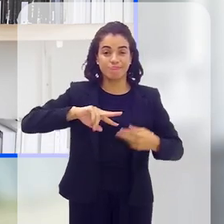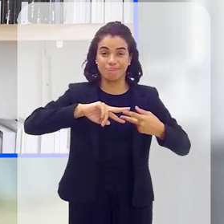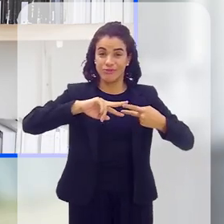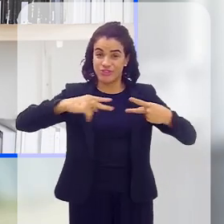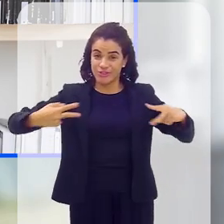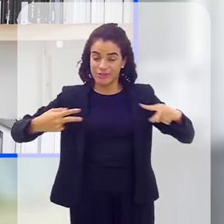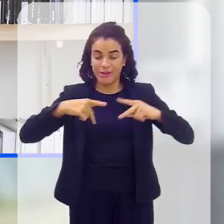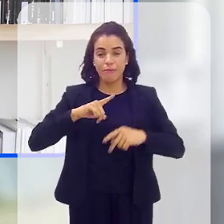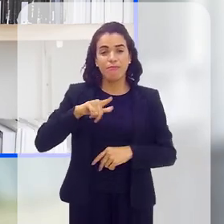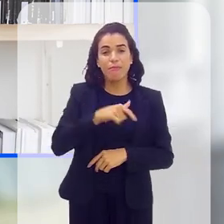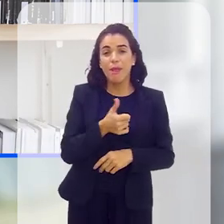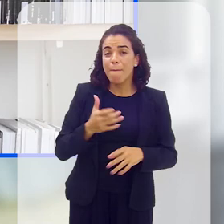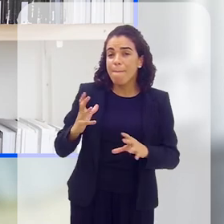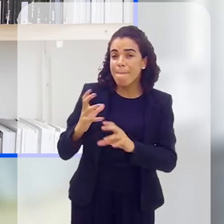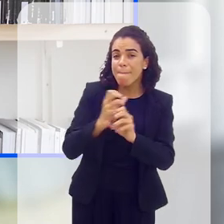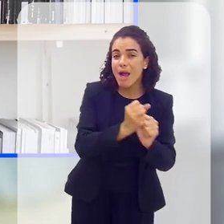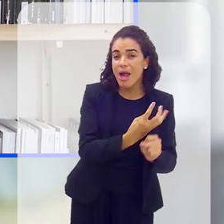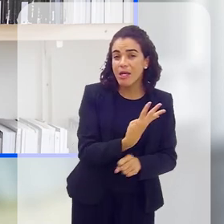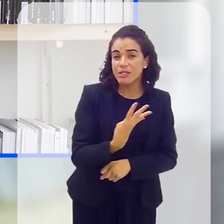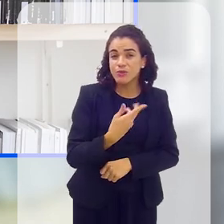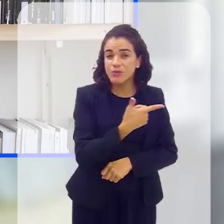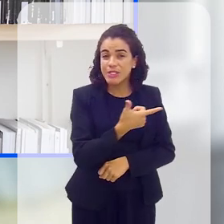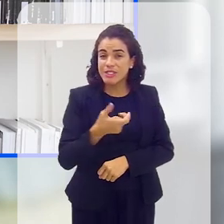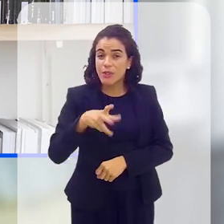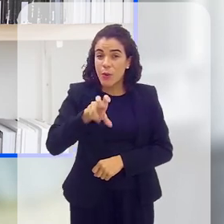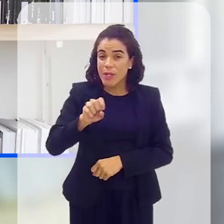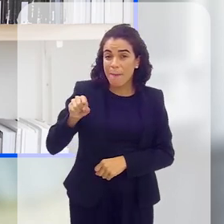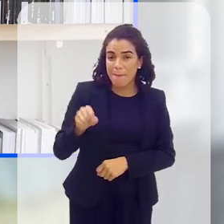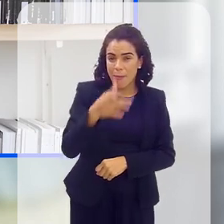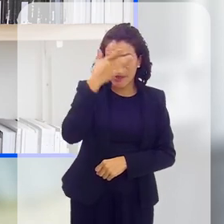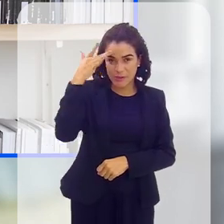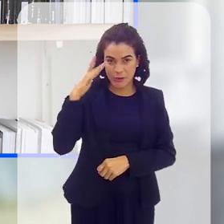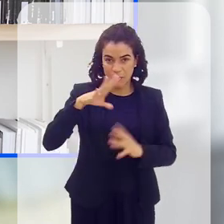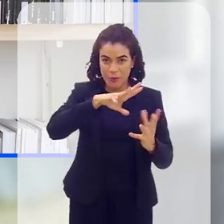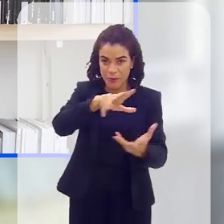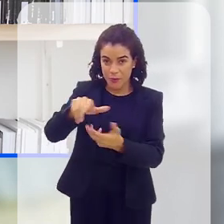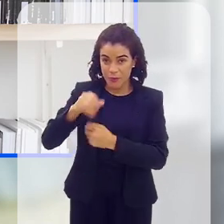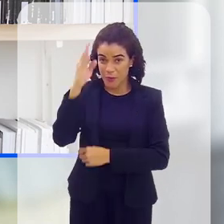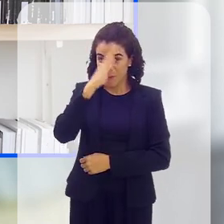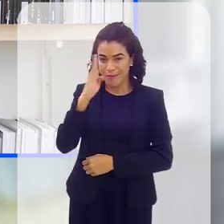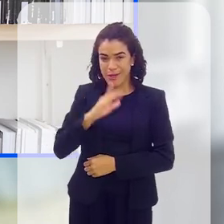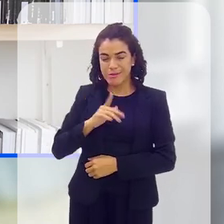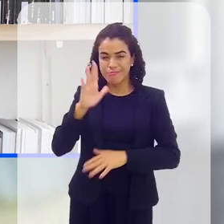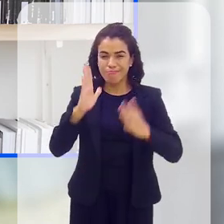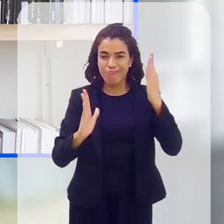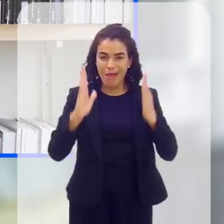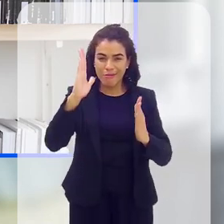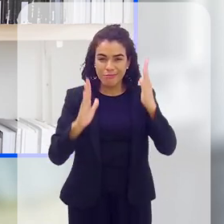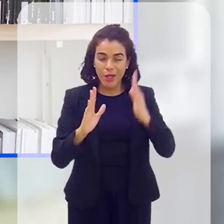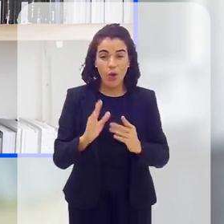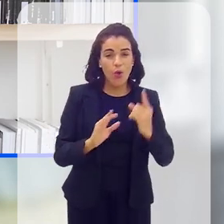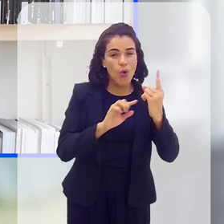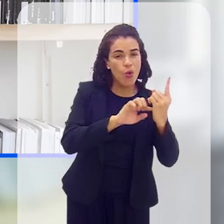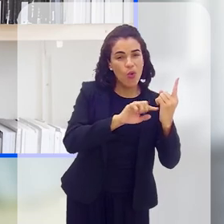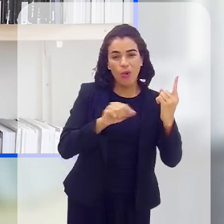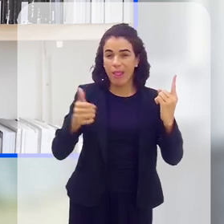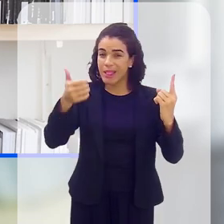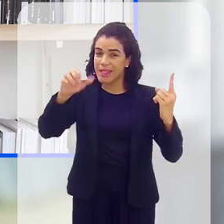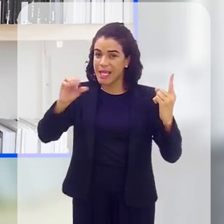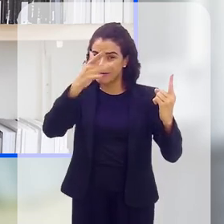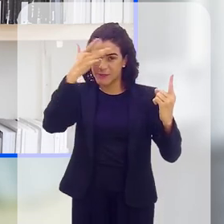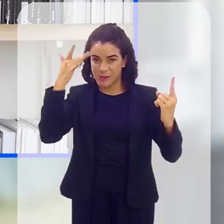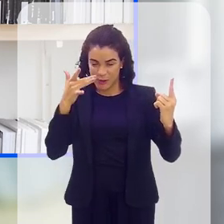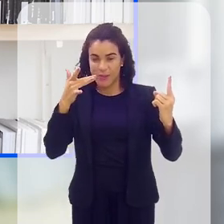mil pessoas no mundo e tem mais de 400 tipos. No Brasil, estima-se que seja um para cada 10 mil